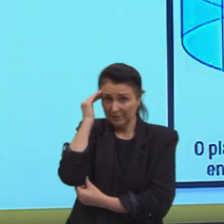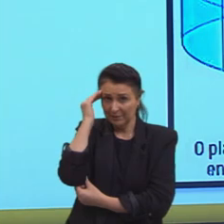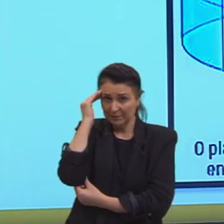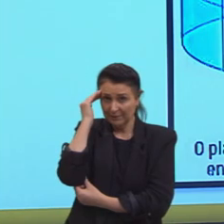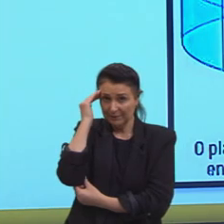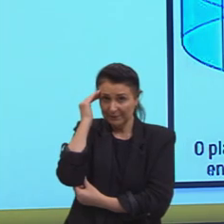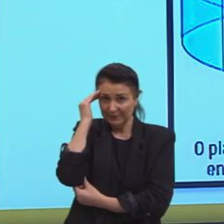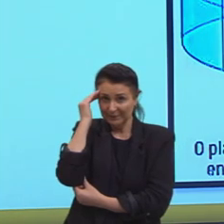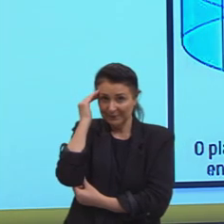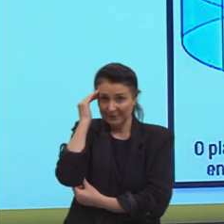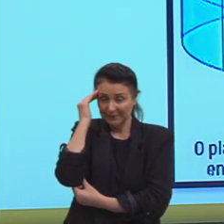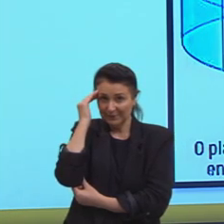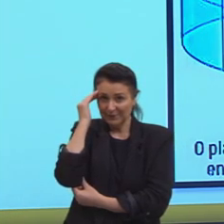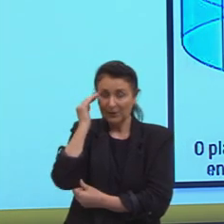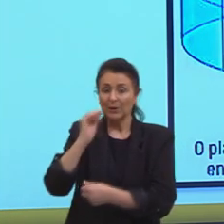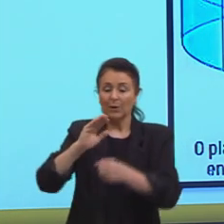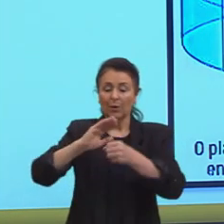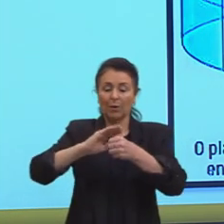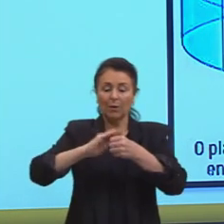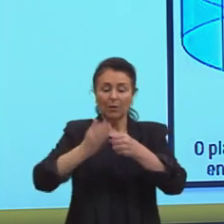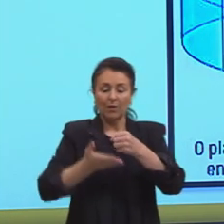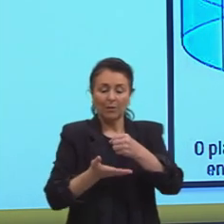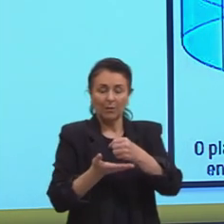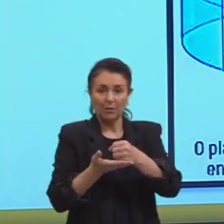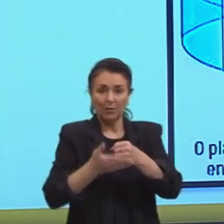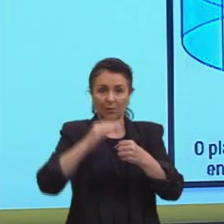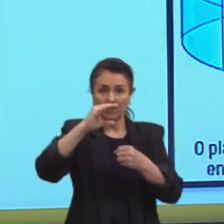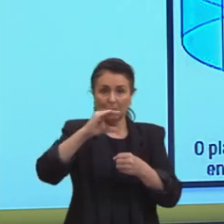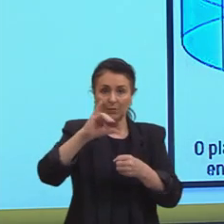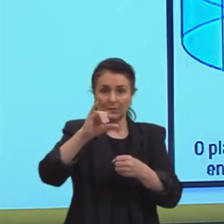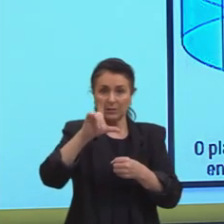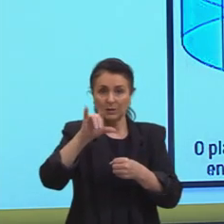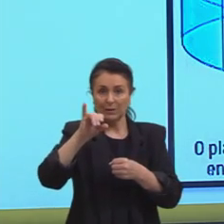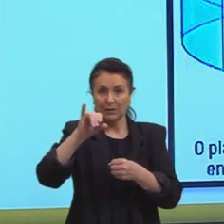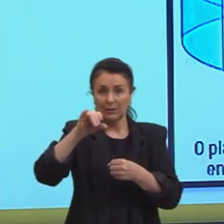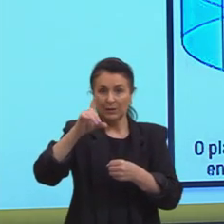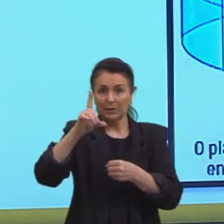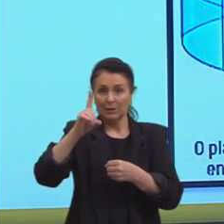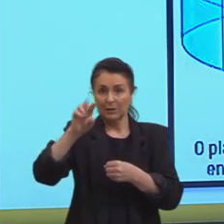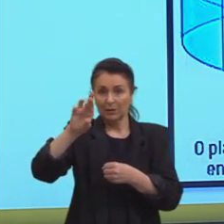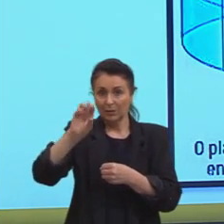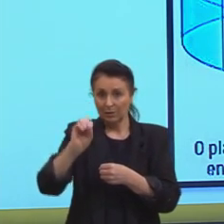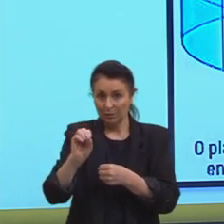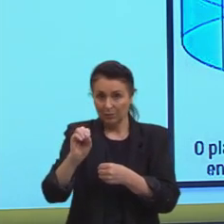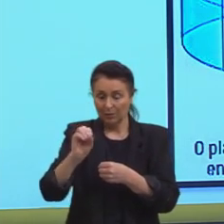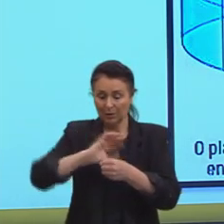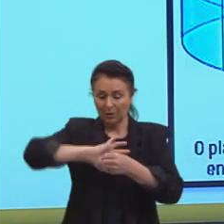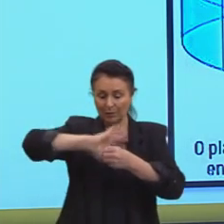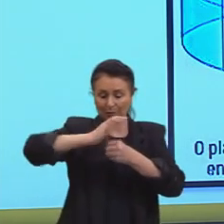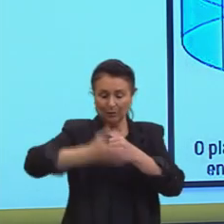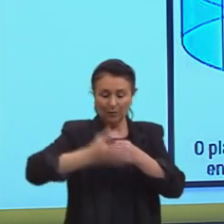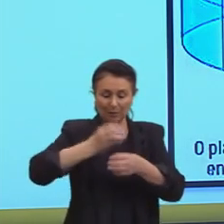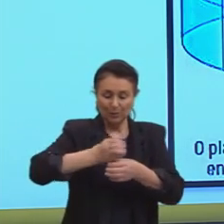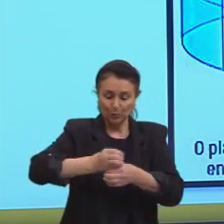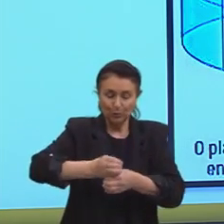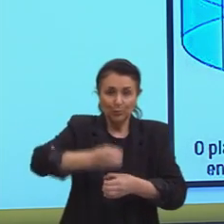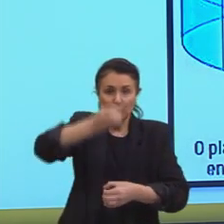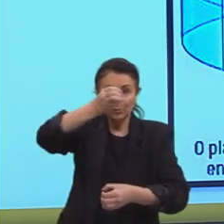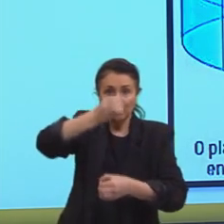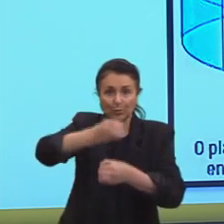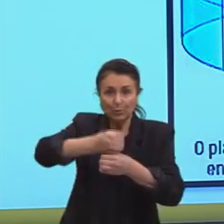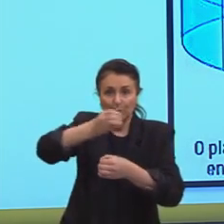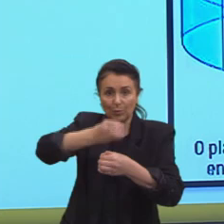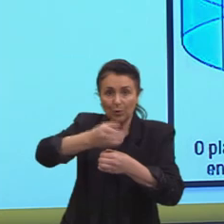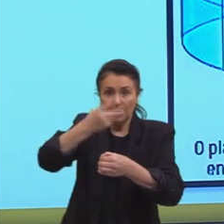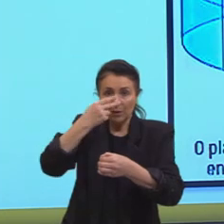cilindro, então, na verdade, é como se fosse um tubo, que envolve o globo, e aqui nós temos uma abertura,